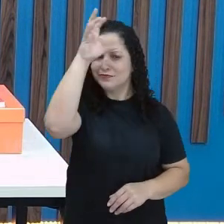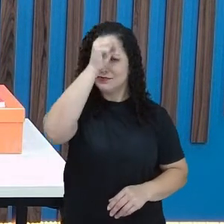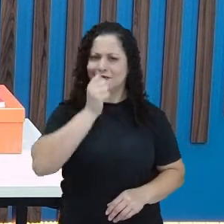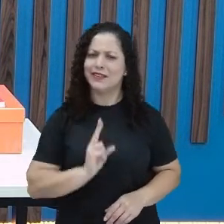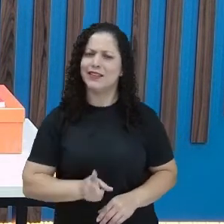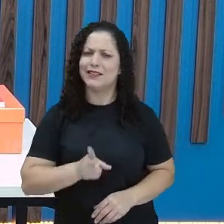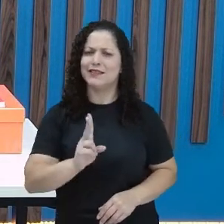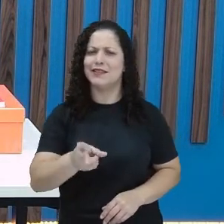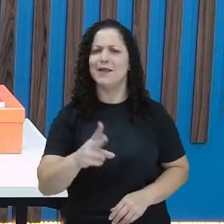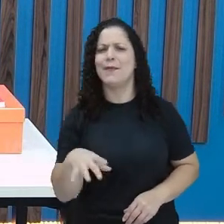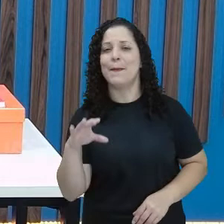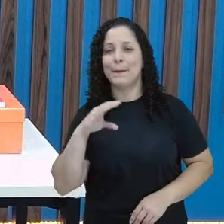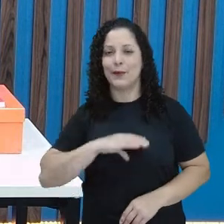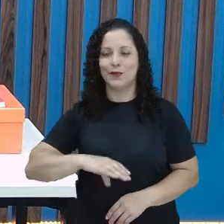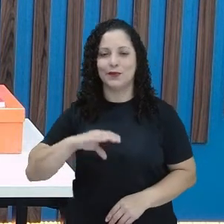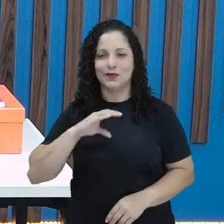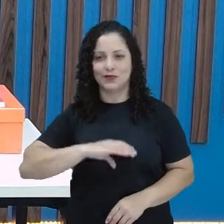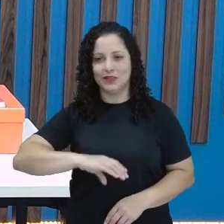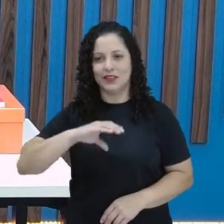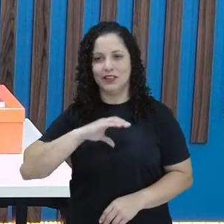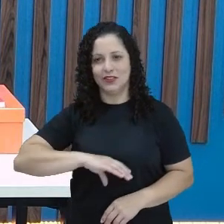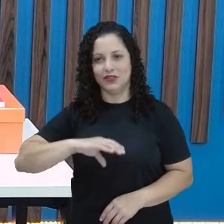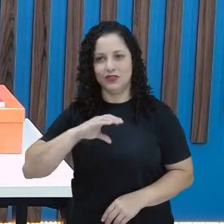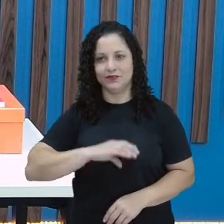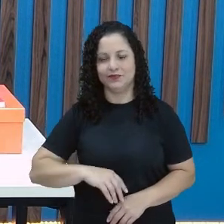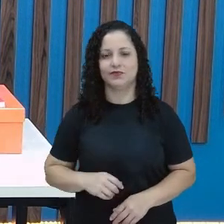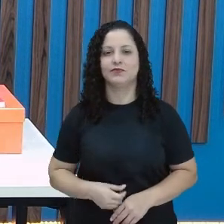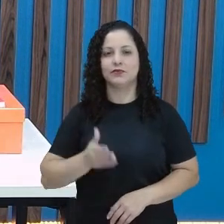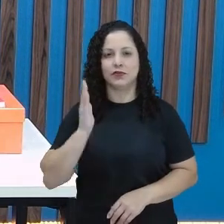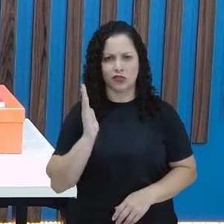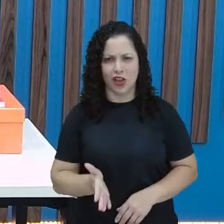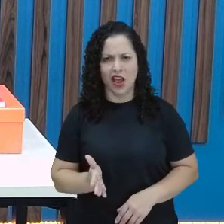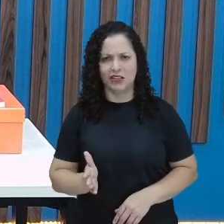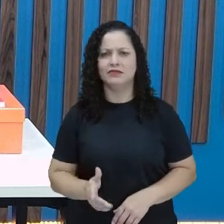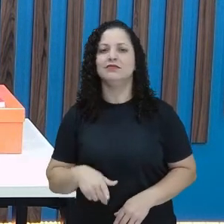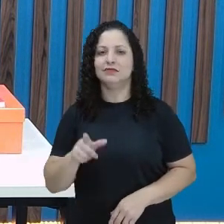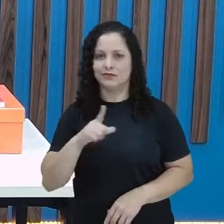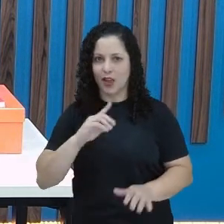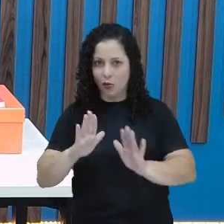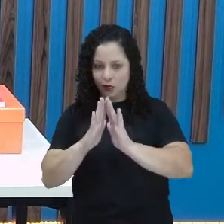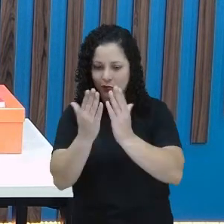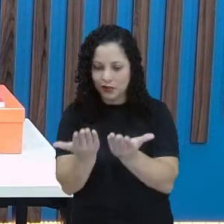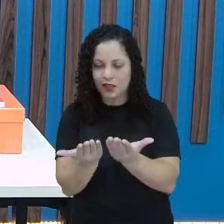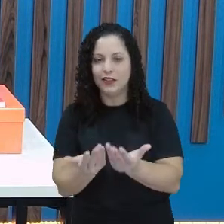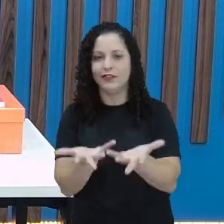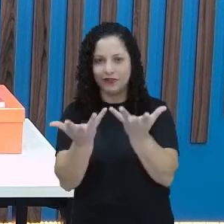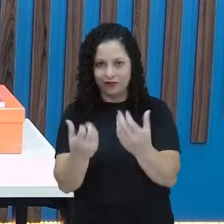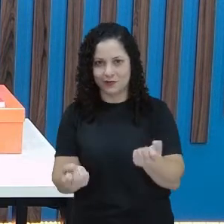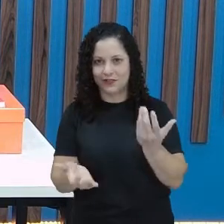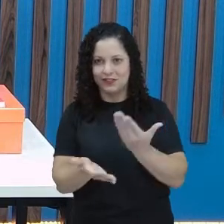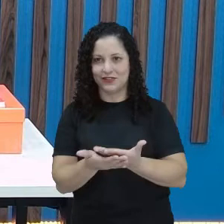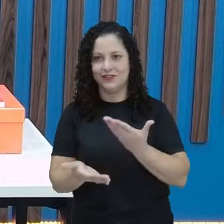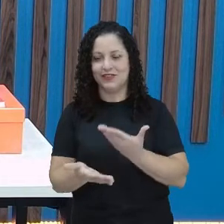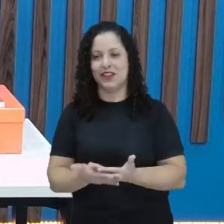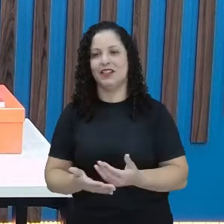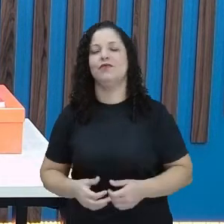Portuguesa, tá? Tá com ele aí em mãos? Vamos lá trabalhar esse material.